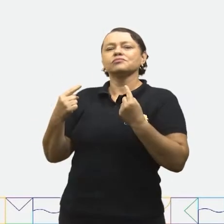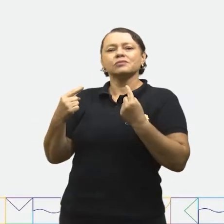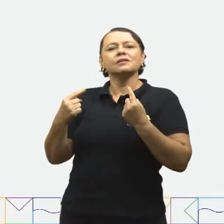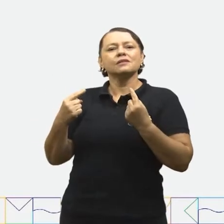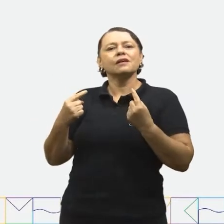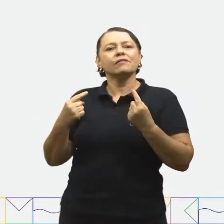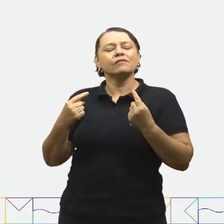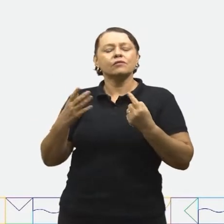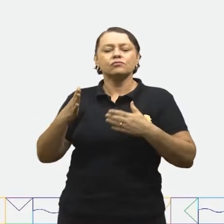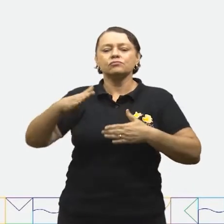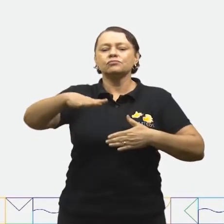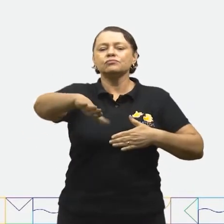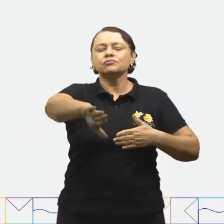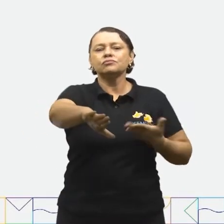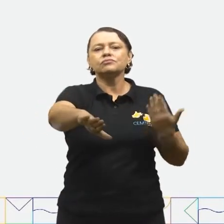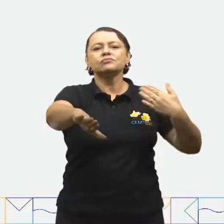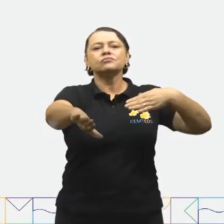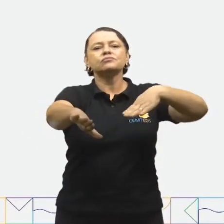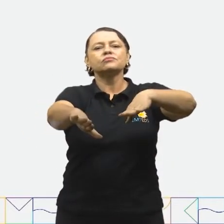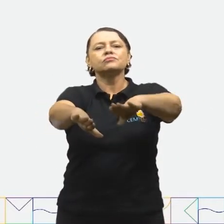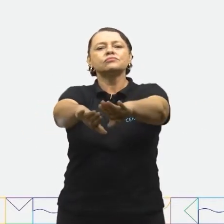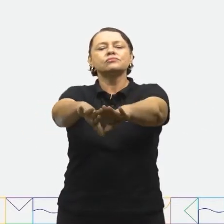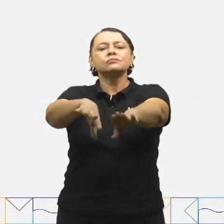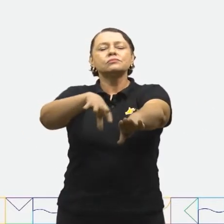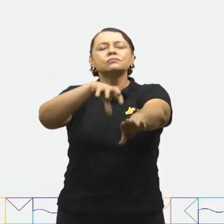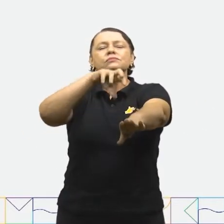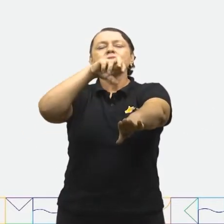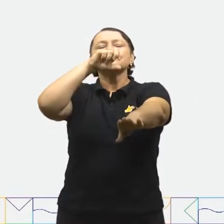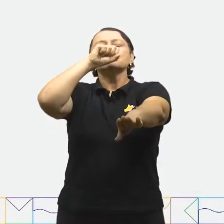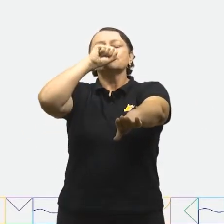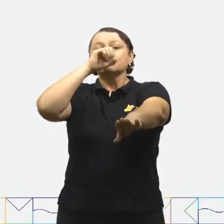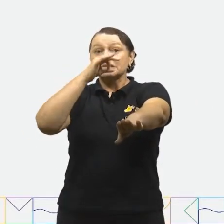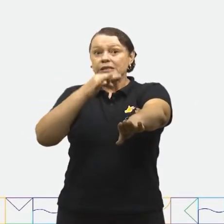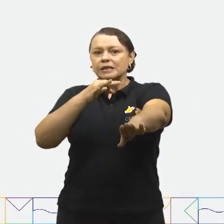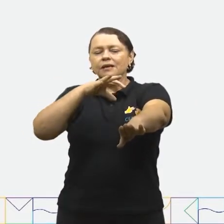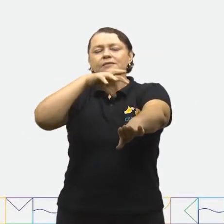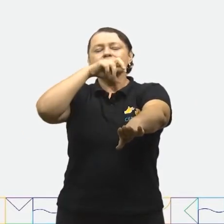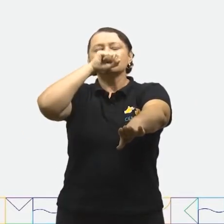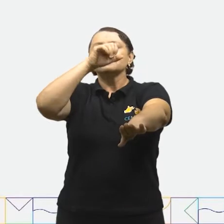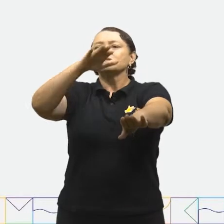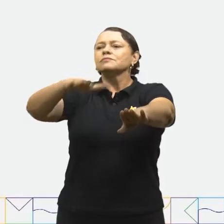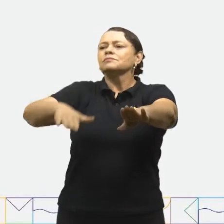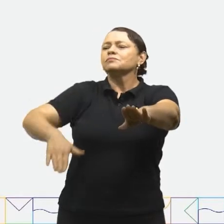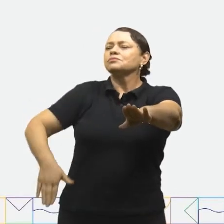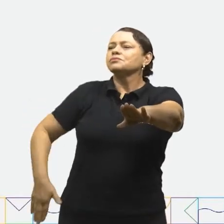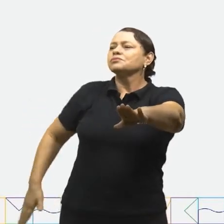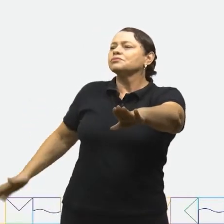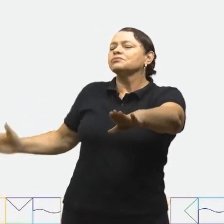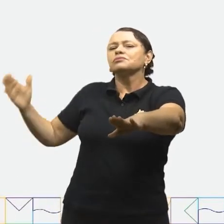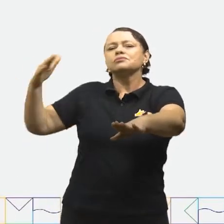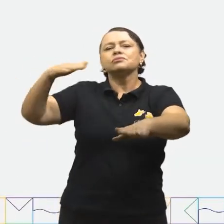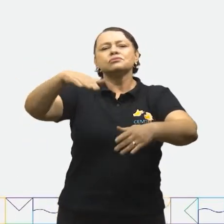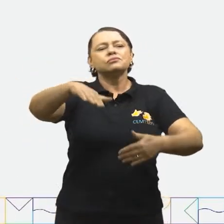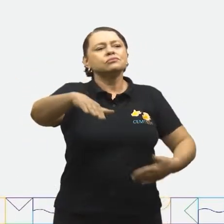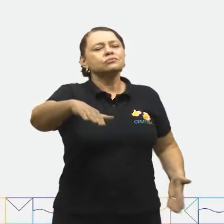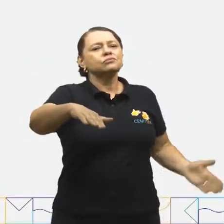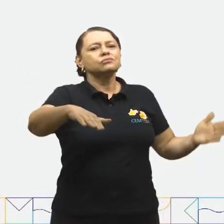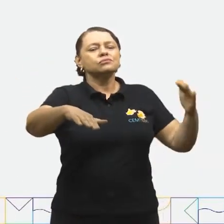tia. Pôs os braços para frente, respirando corretamente e nadou. Seguiu em frente.